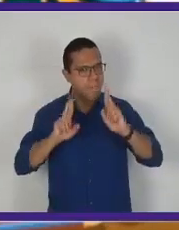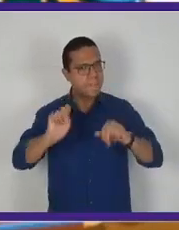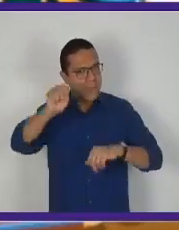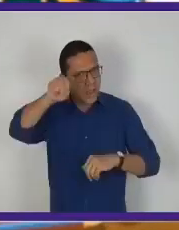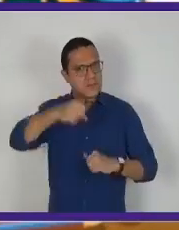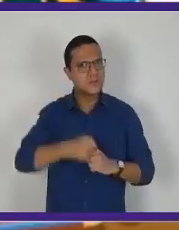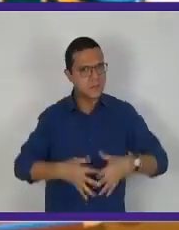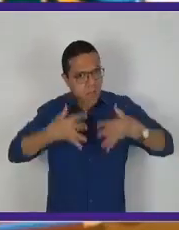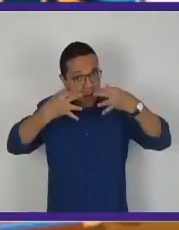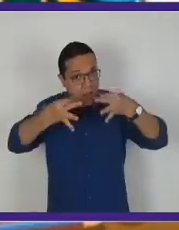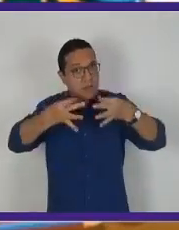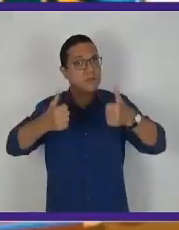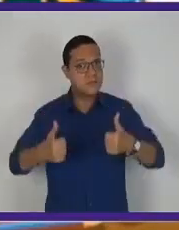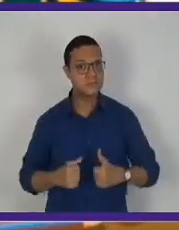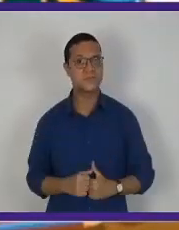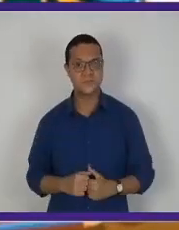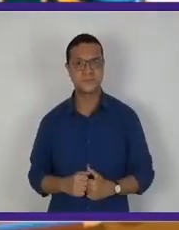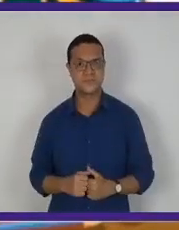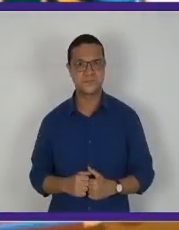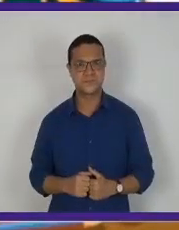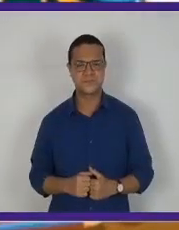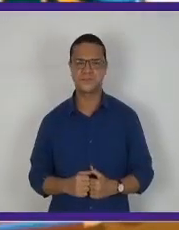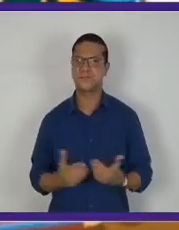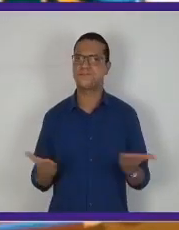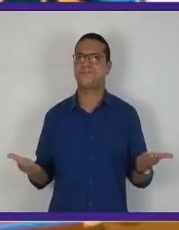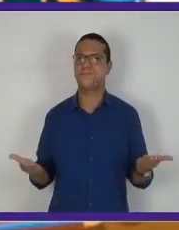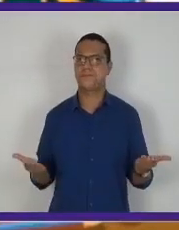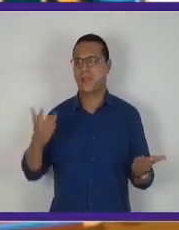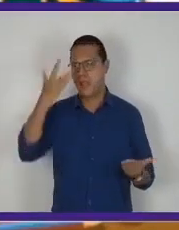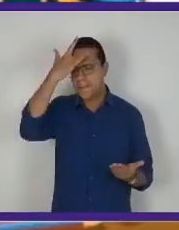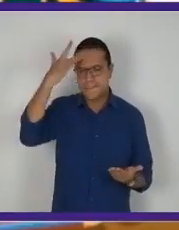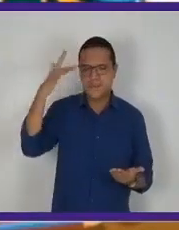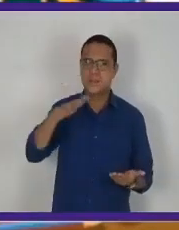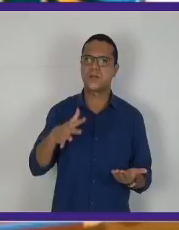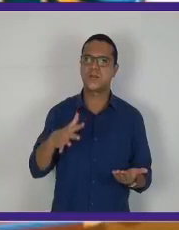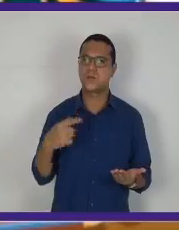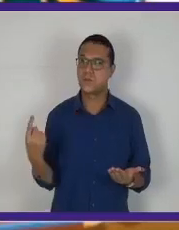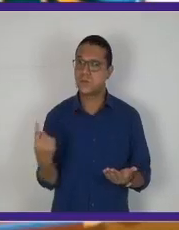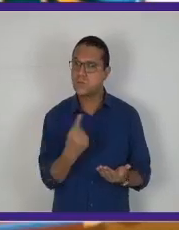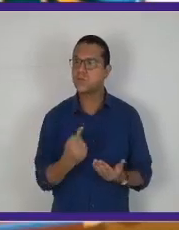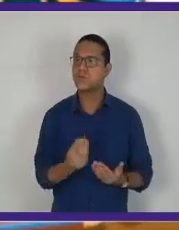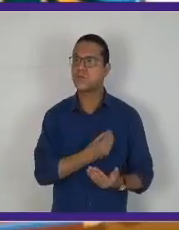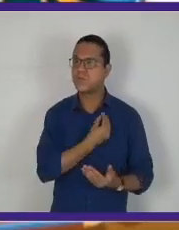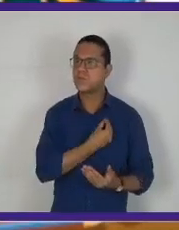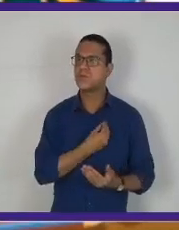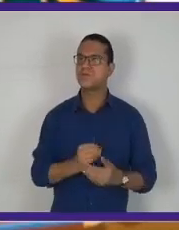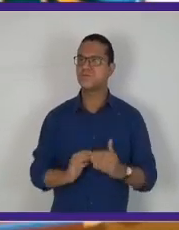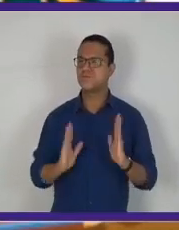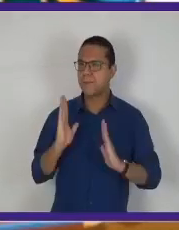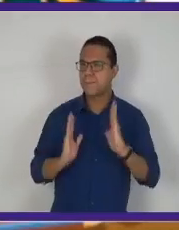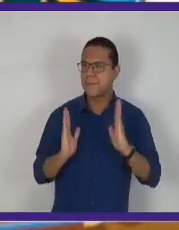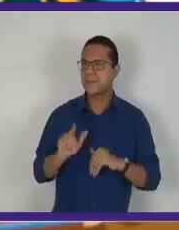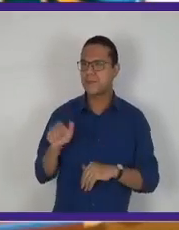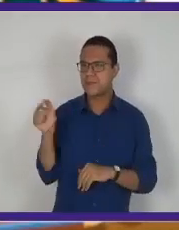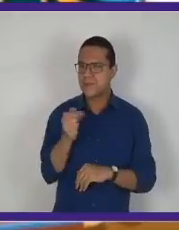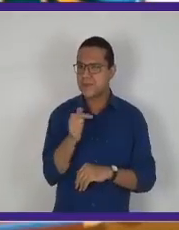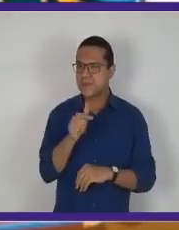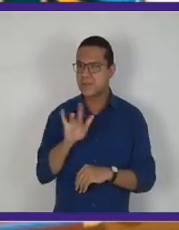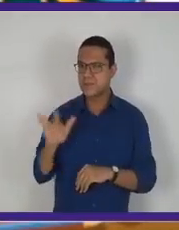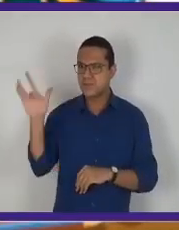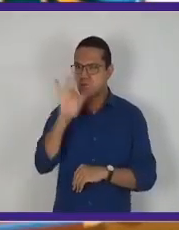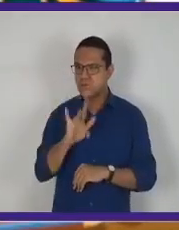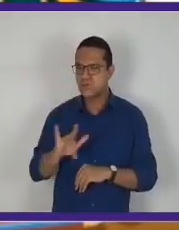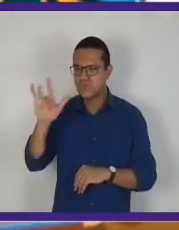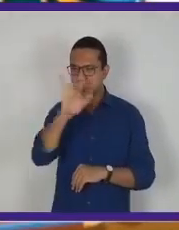Eu espero que sim. Prestem bastante atenção. Gente, estamos numa época que esse mosquitinho está,